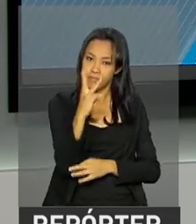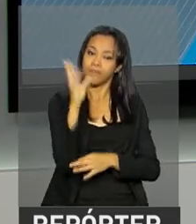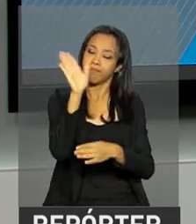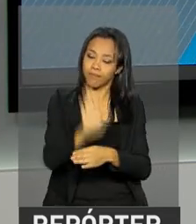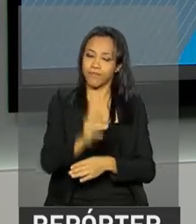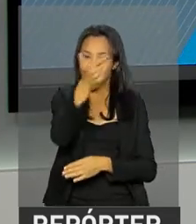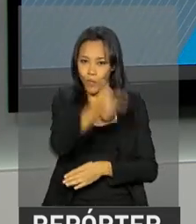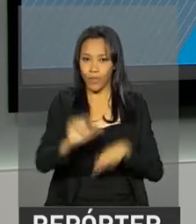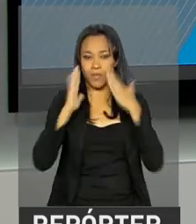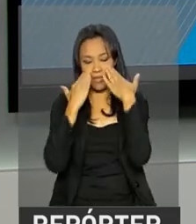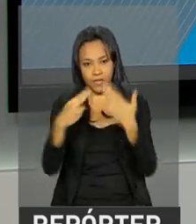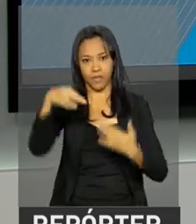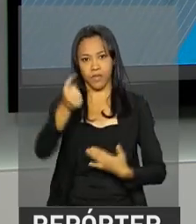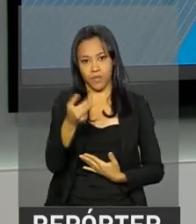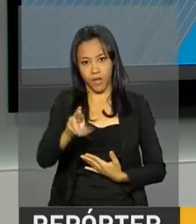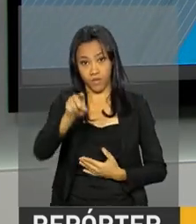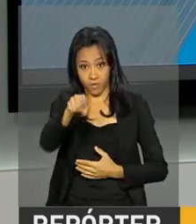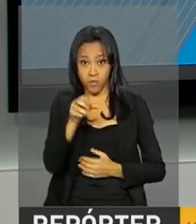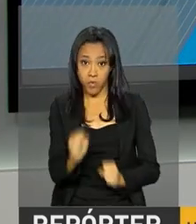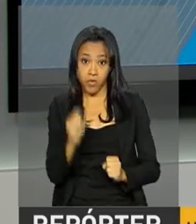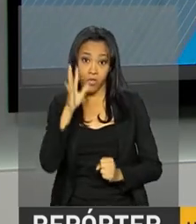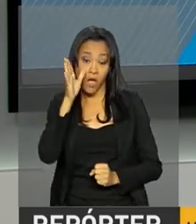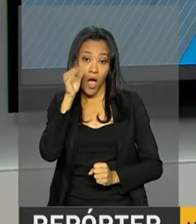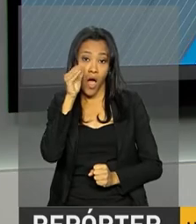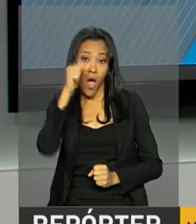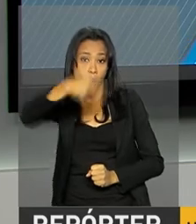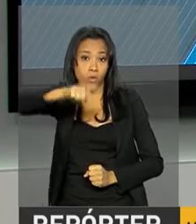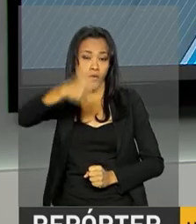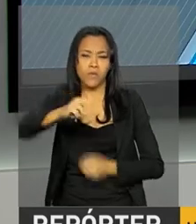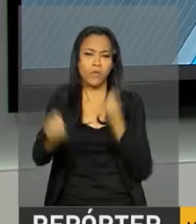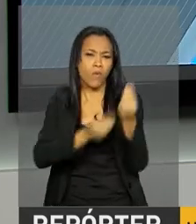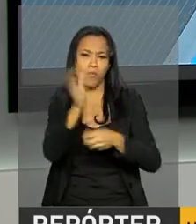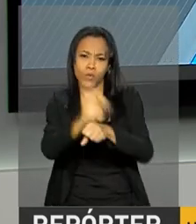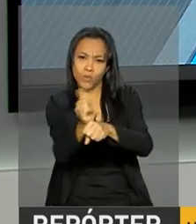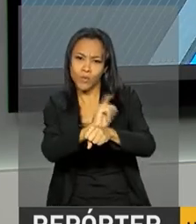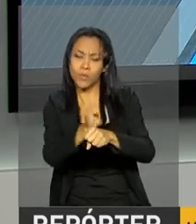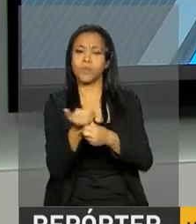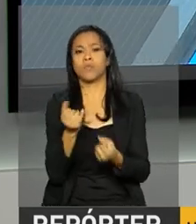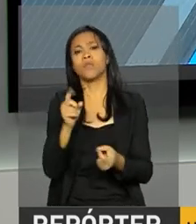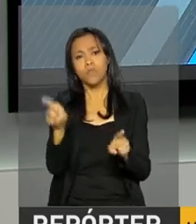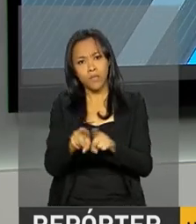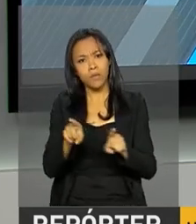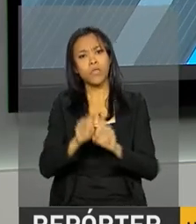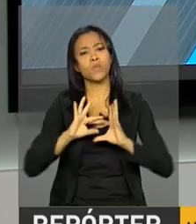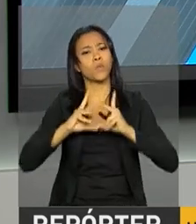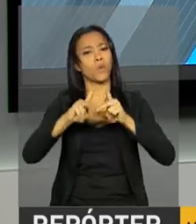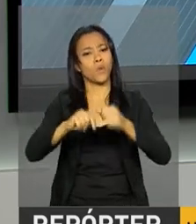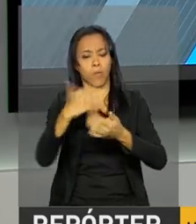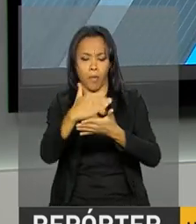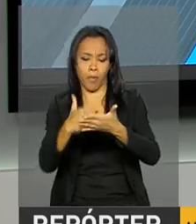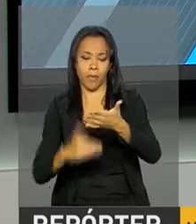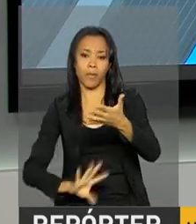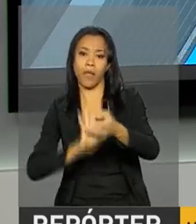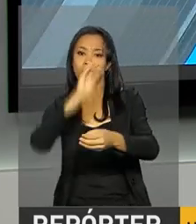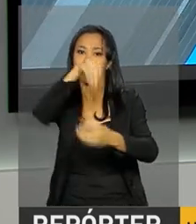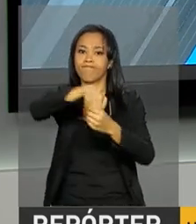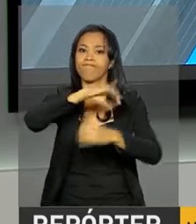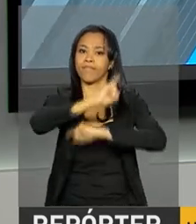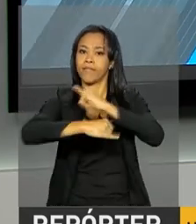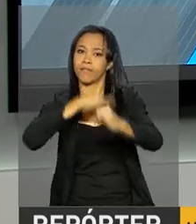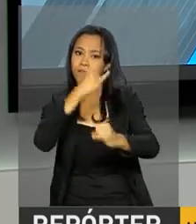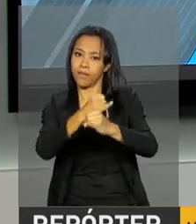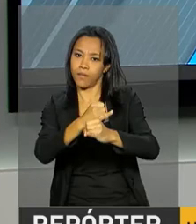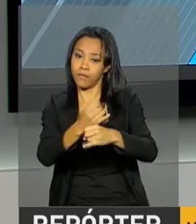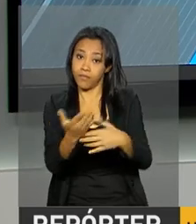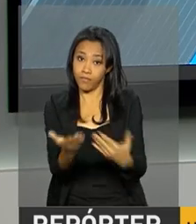na próxima edição do Repórter NBR. Você pode rever as reportagens no YouTube e toda a programação está disponível na nossa página